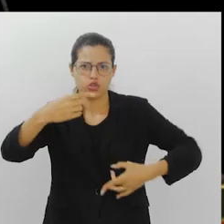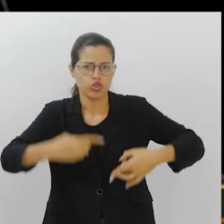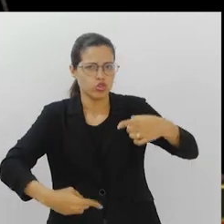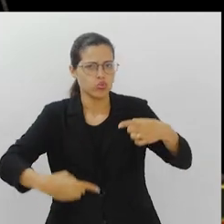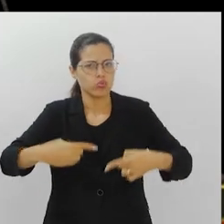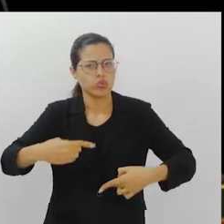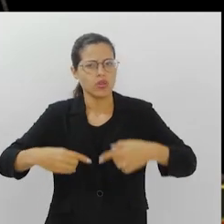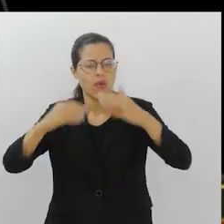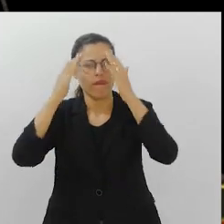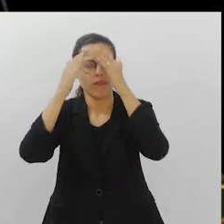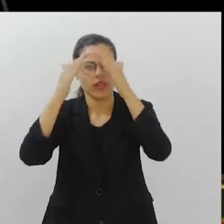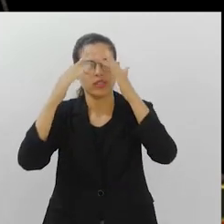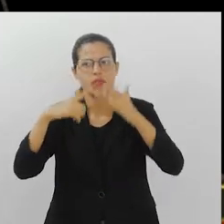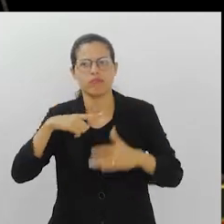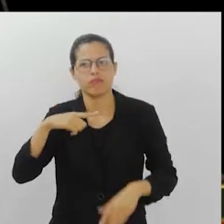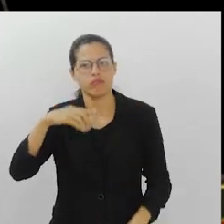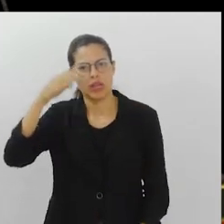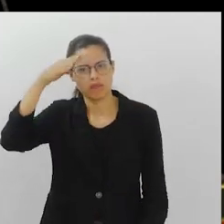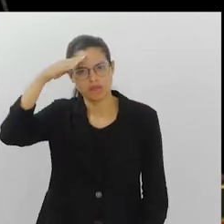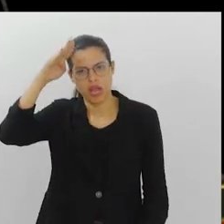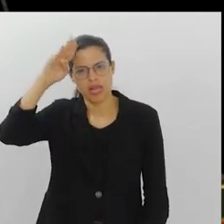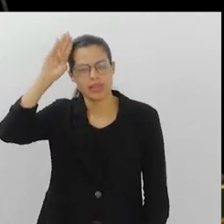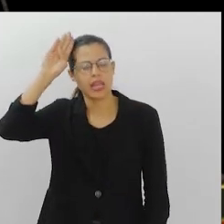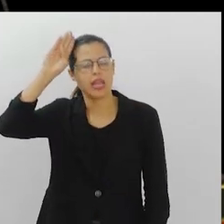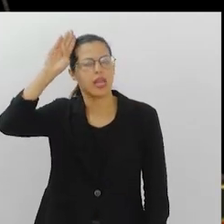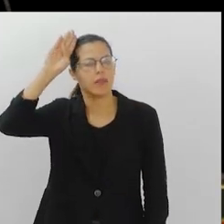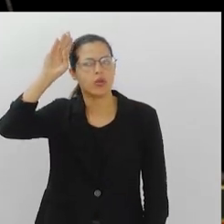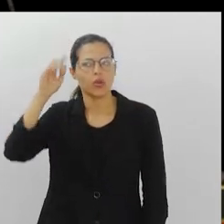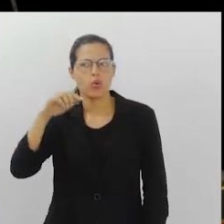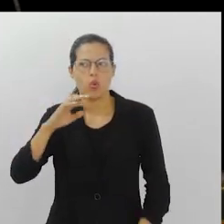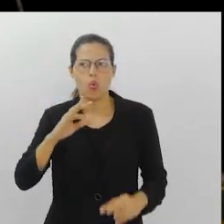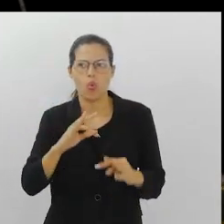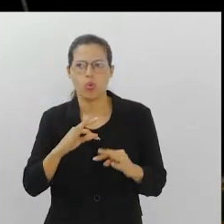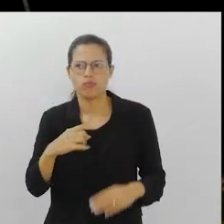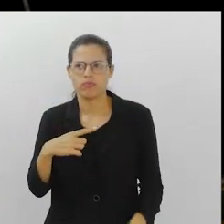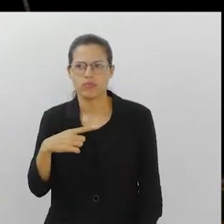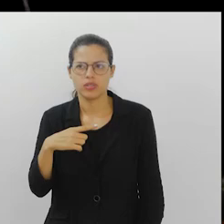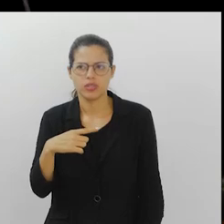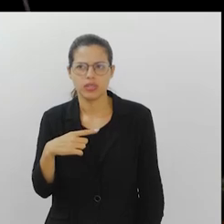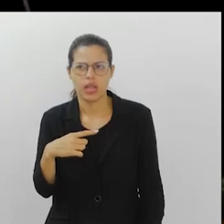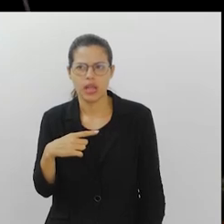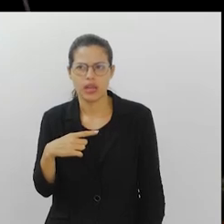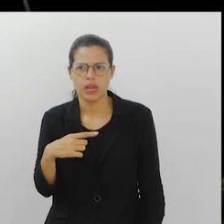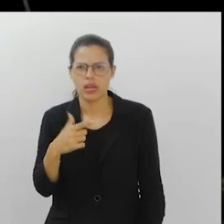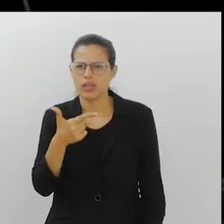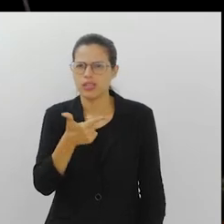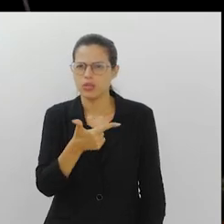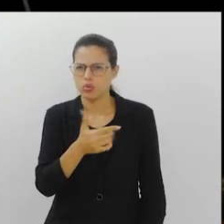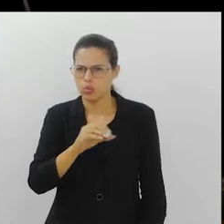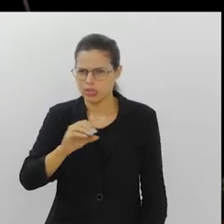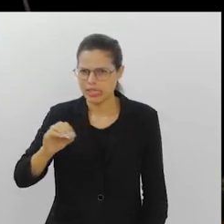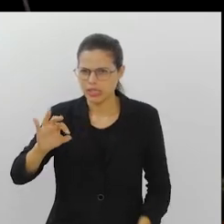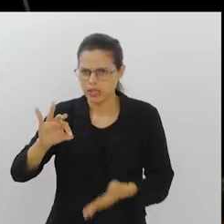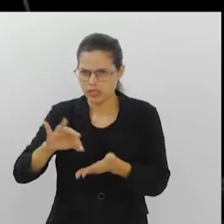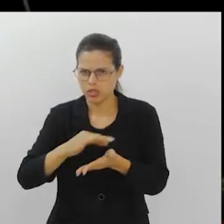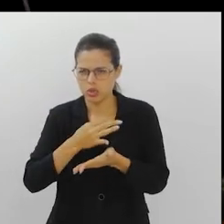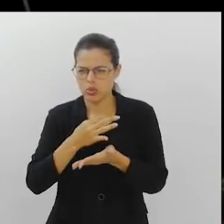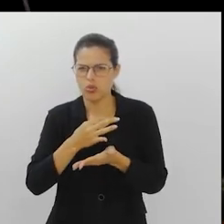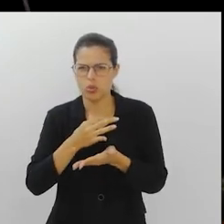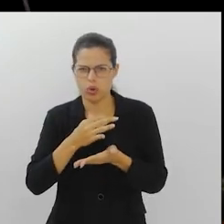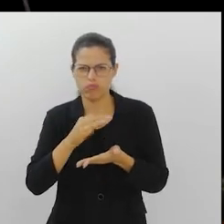reflexão. Você vai estar na academia, vai ter todos os... A gente tem, atualmente, mais de 200